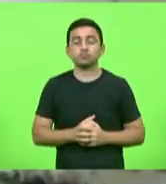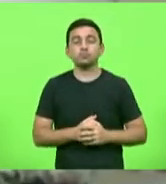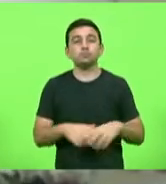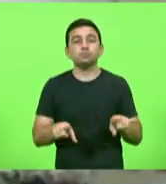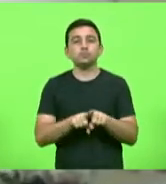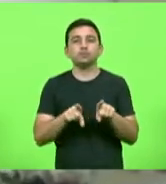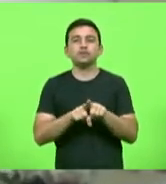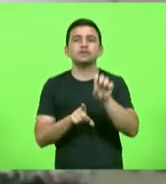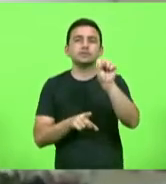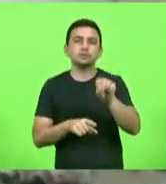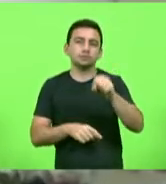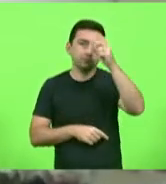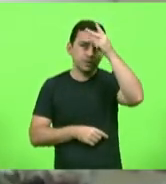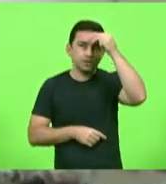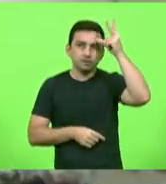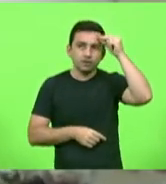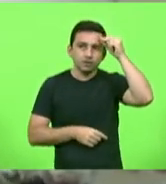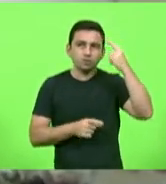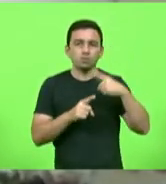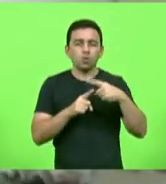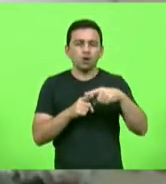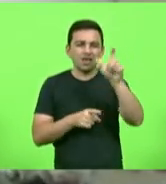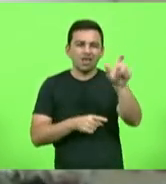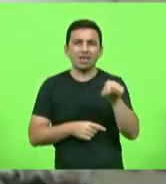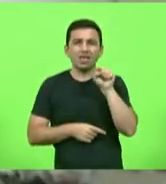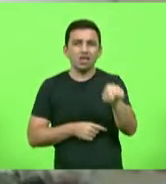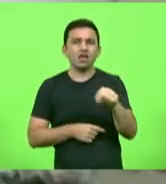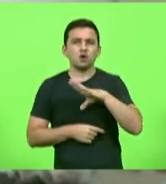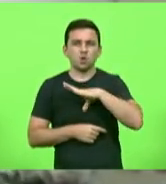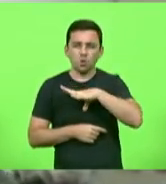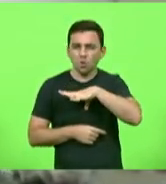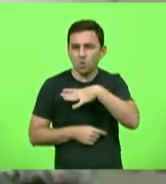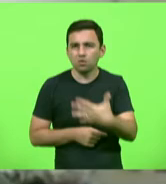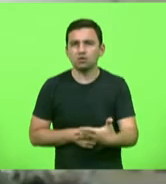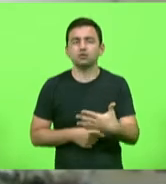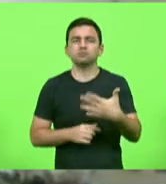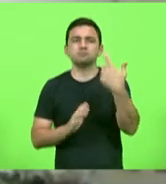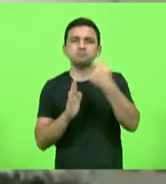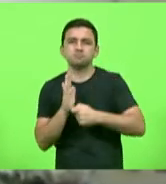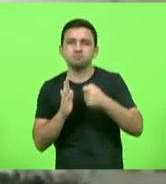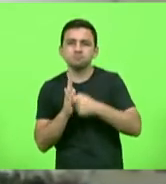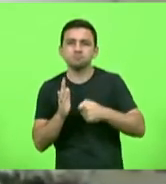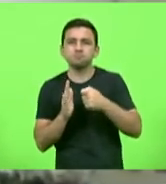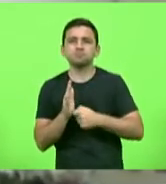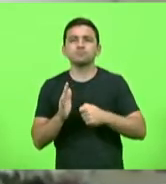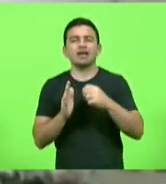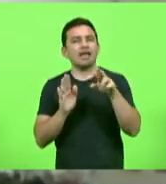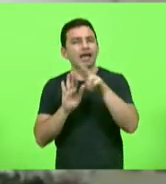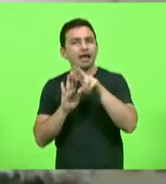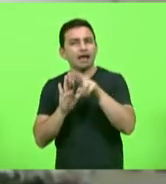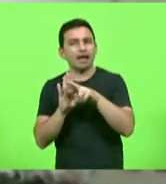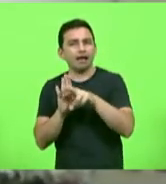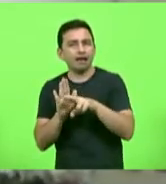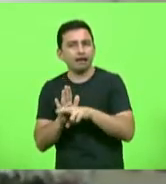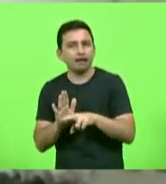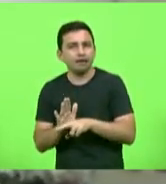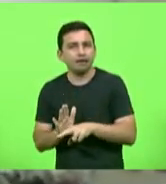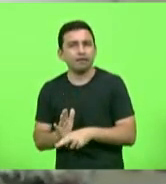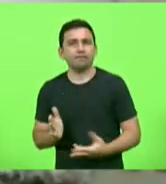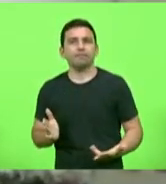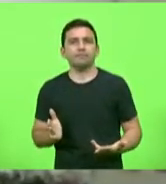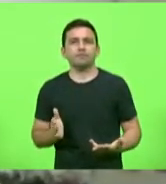sim ao prefeito por ter tido a coragem de enfrentar com essas medidas em decretos municipais